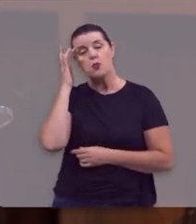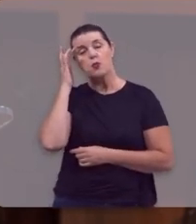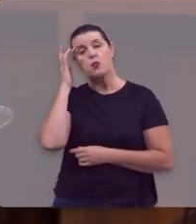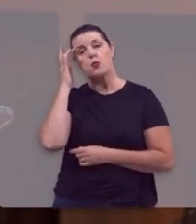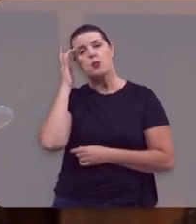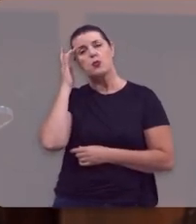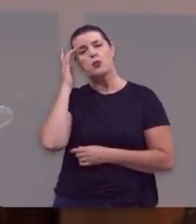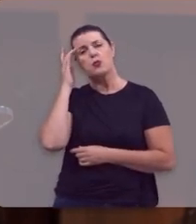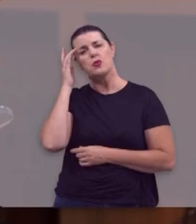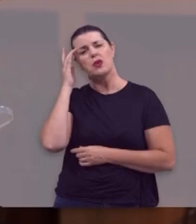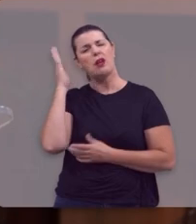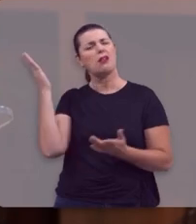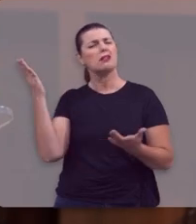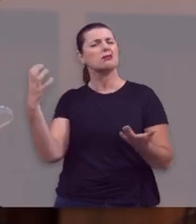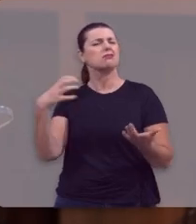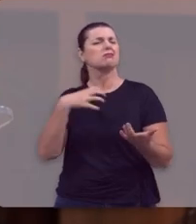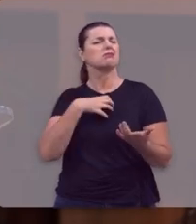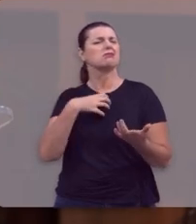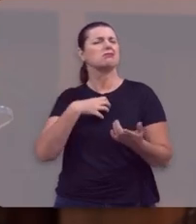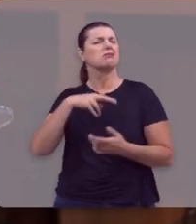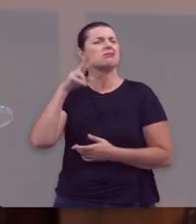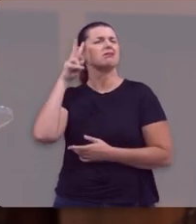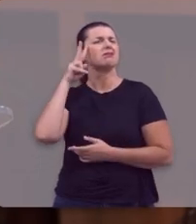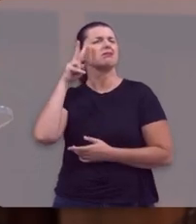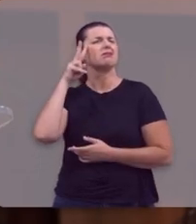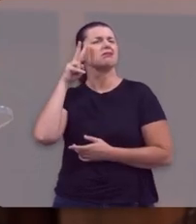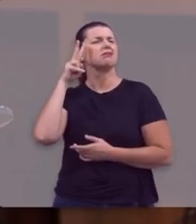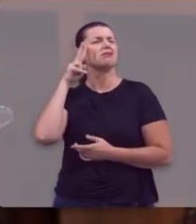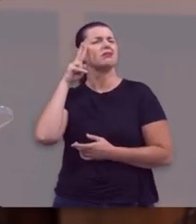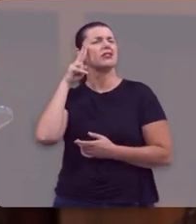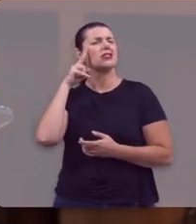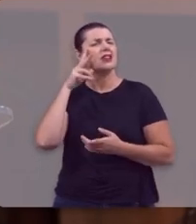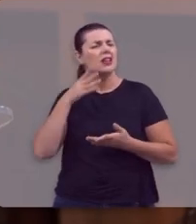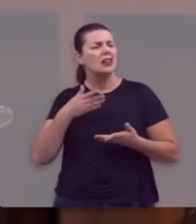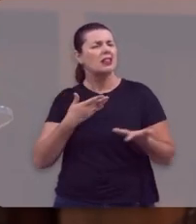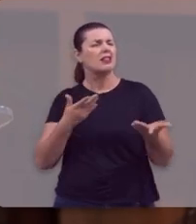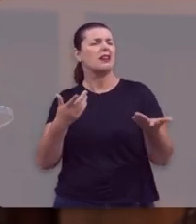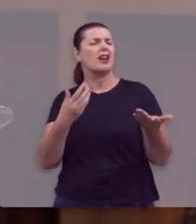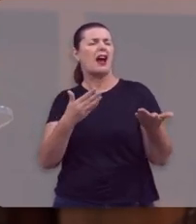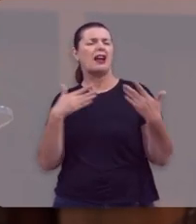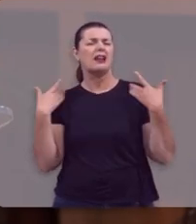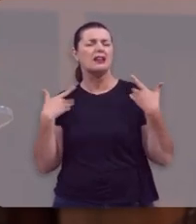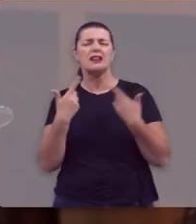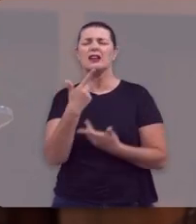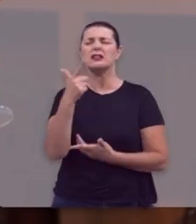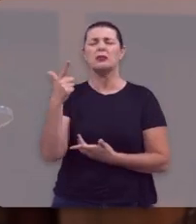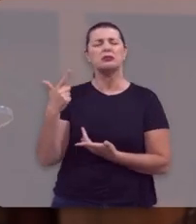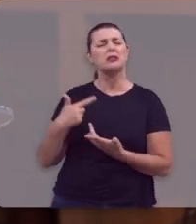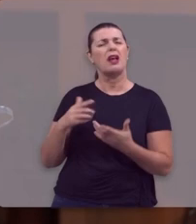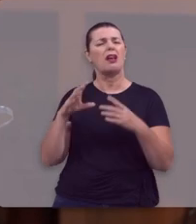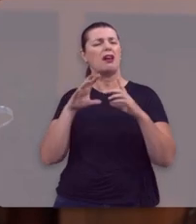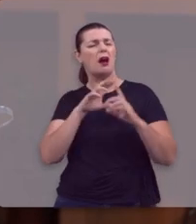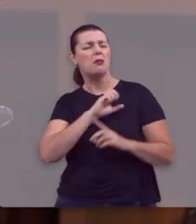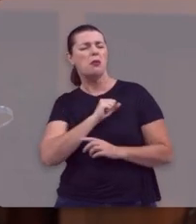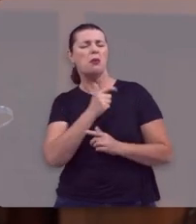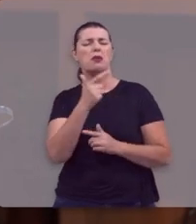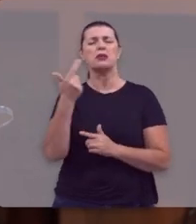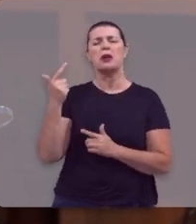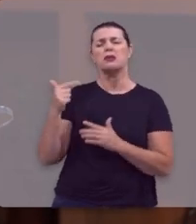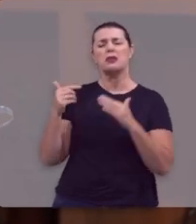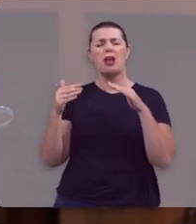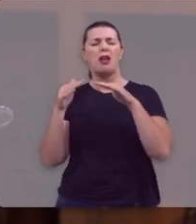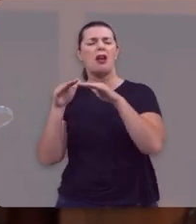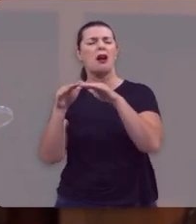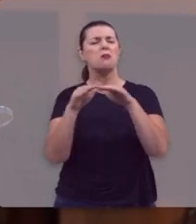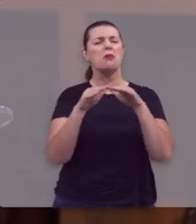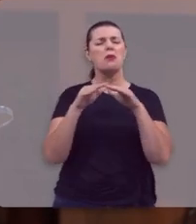Muitas pessoas, gemendo estoicamente, levam o casamento, heroicamente, mas não têm alegria, não